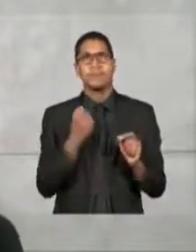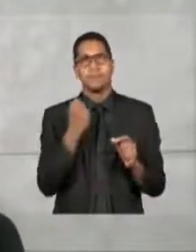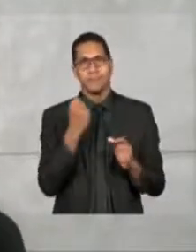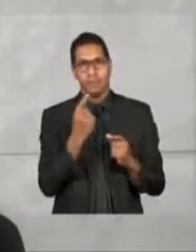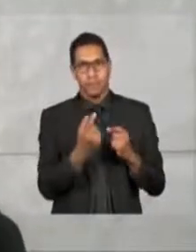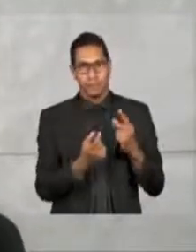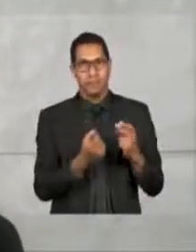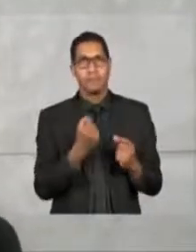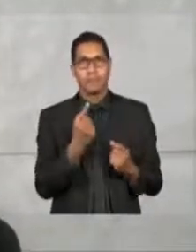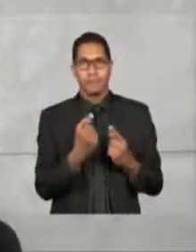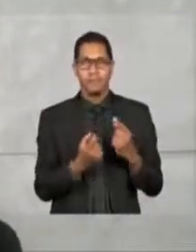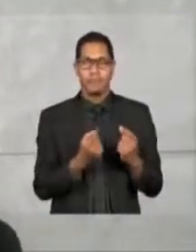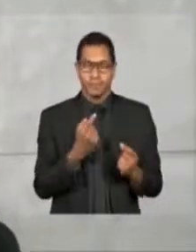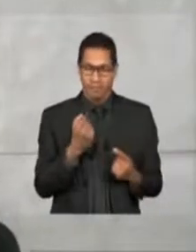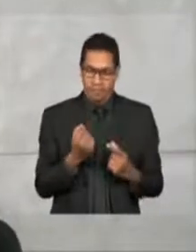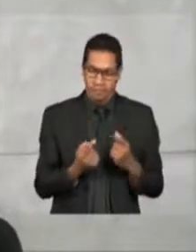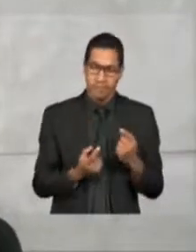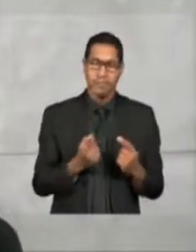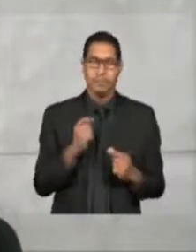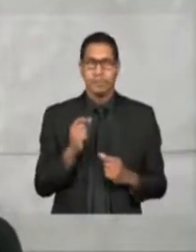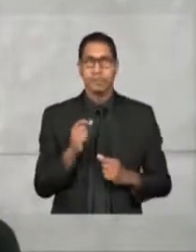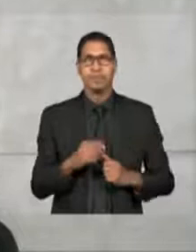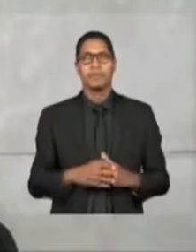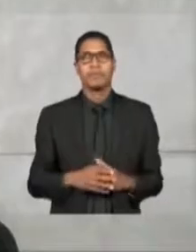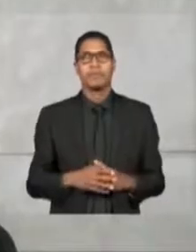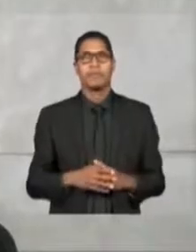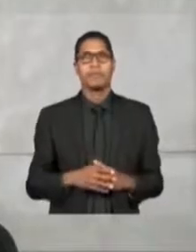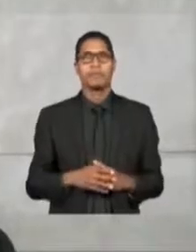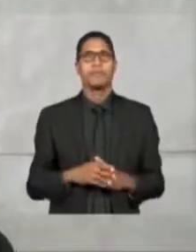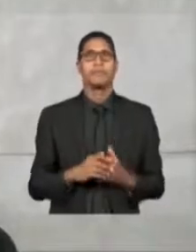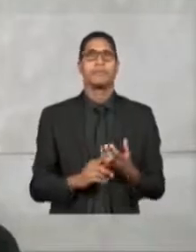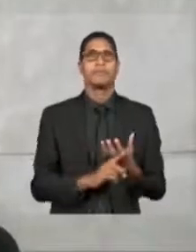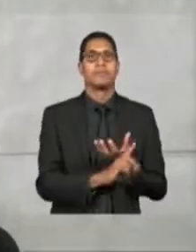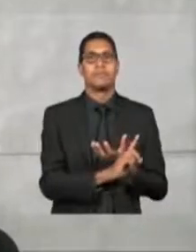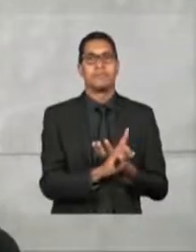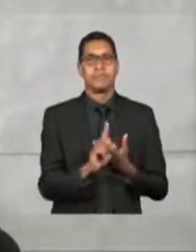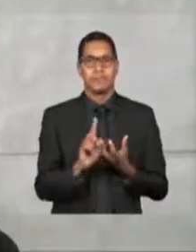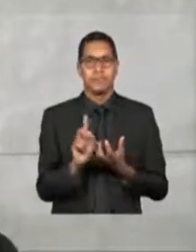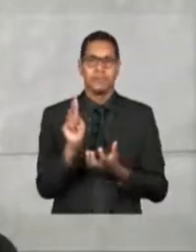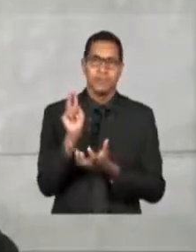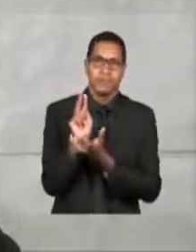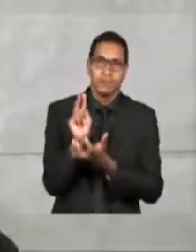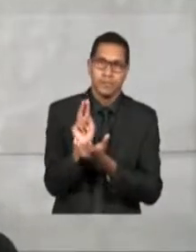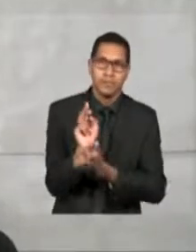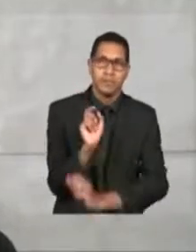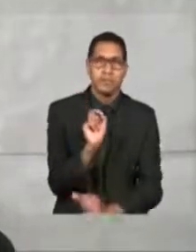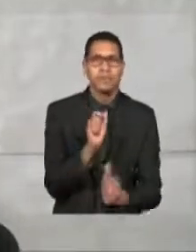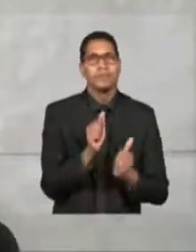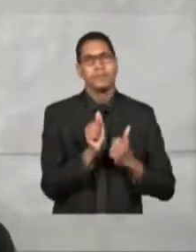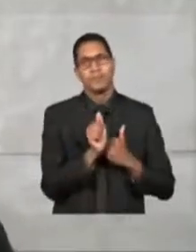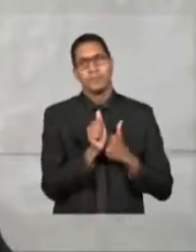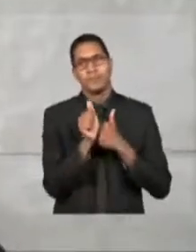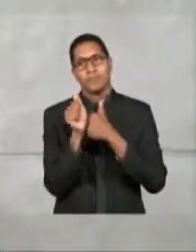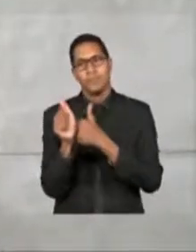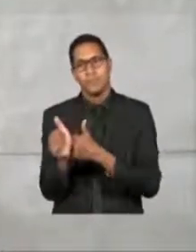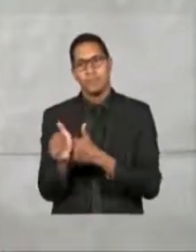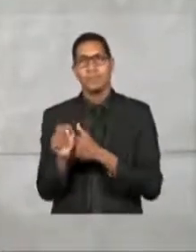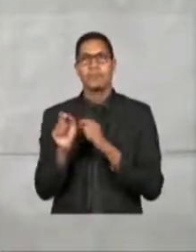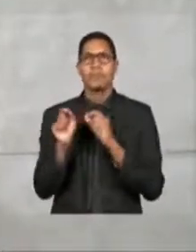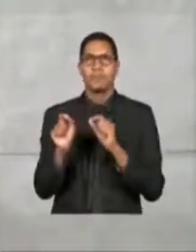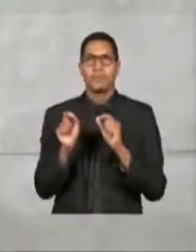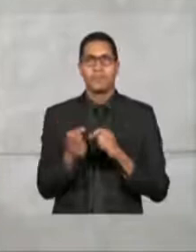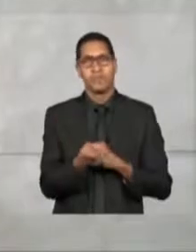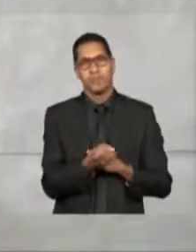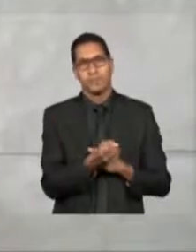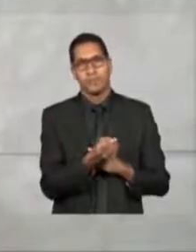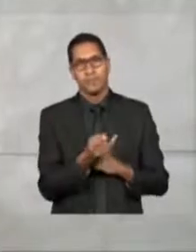dos conselheiros que nos acompanharam em